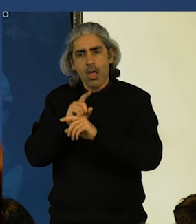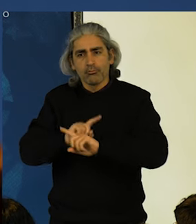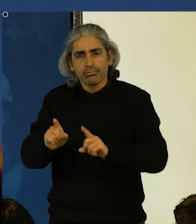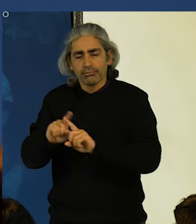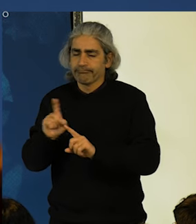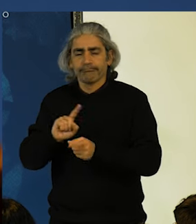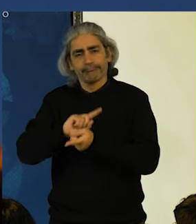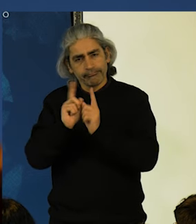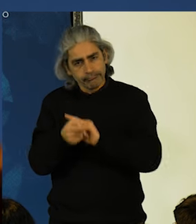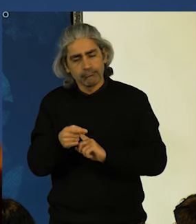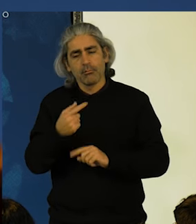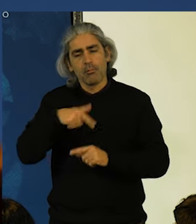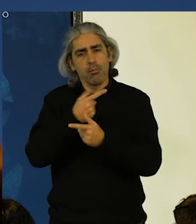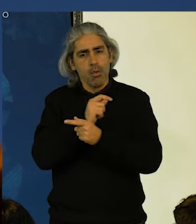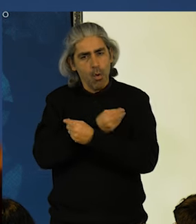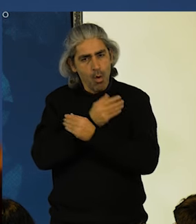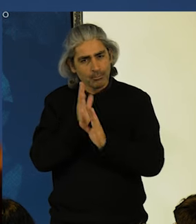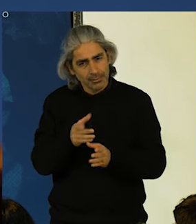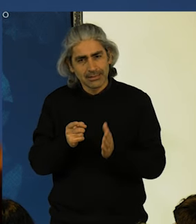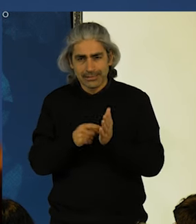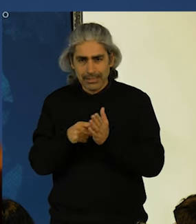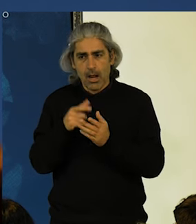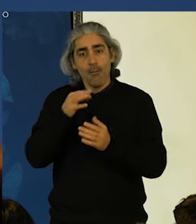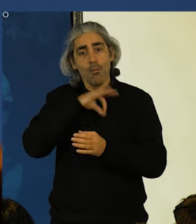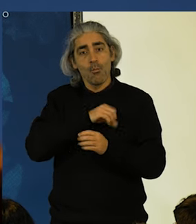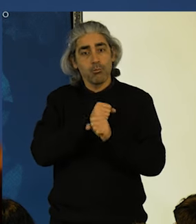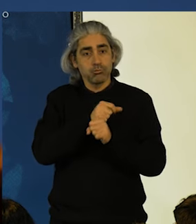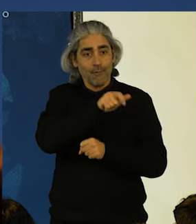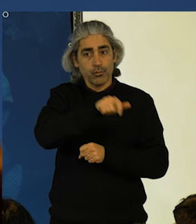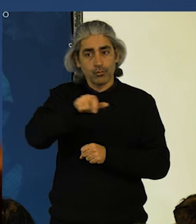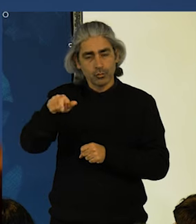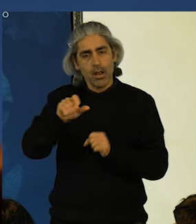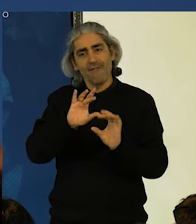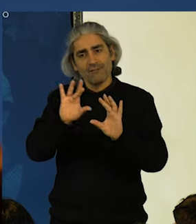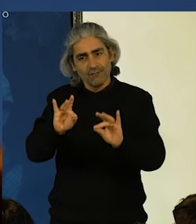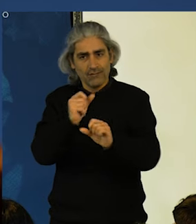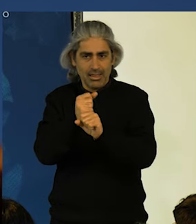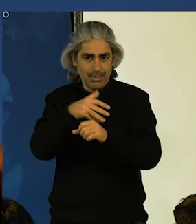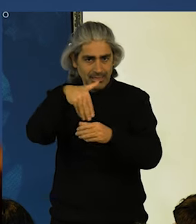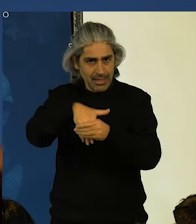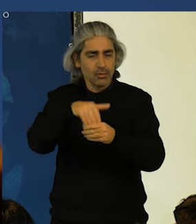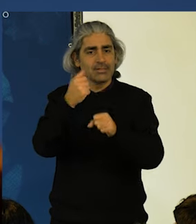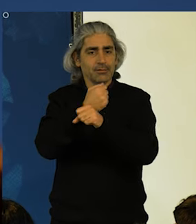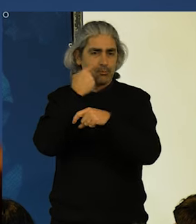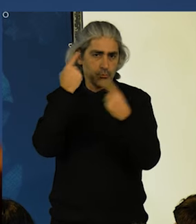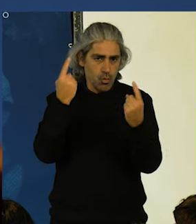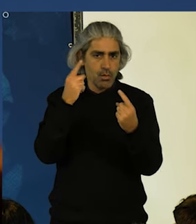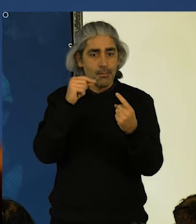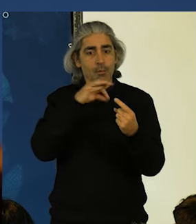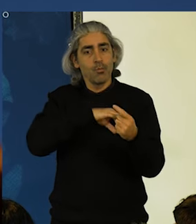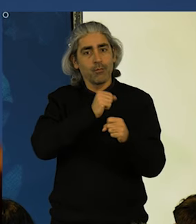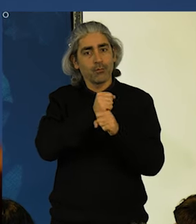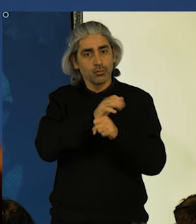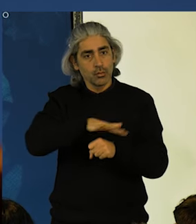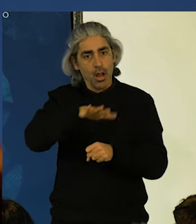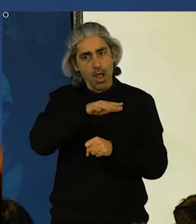força do Bloco é necessária para que estes profissionais se fixem nos serviços públicos. Para que estes profissionais se fixem aqui na